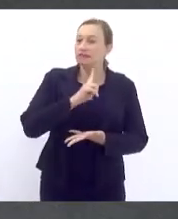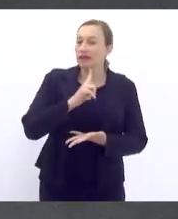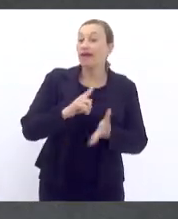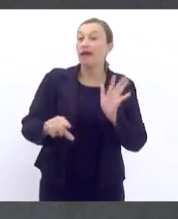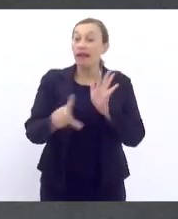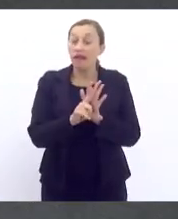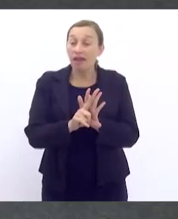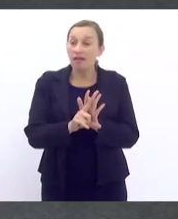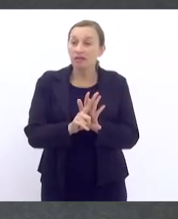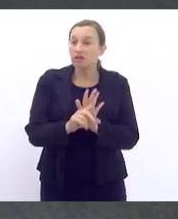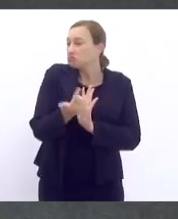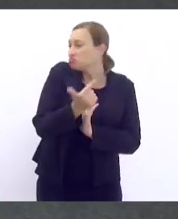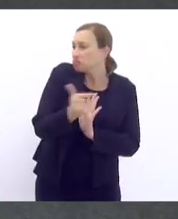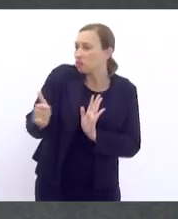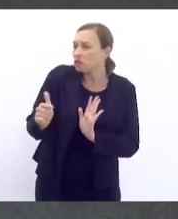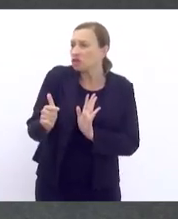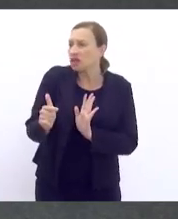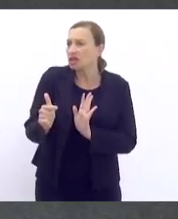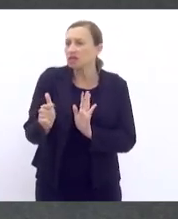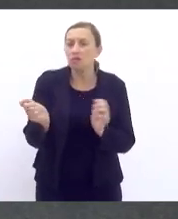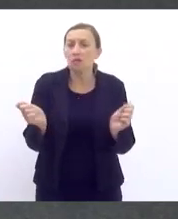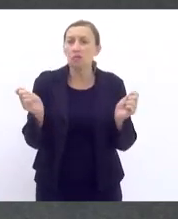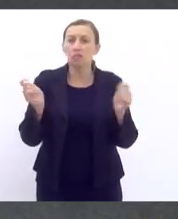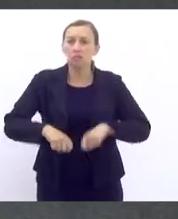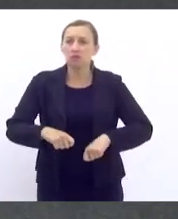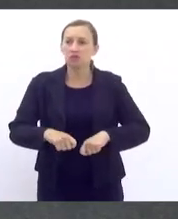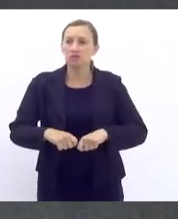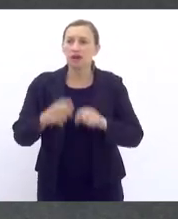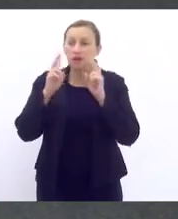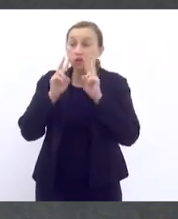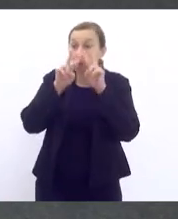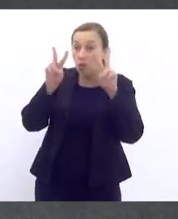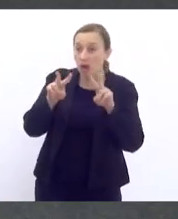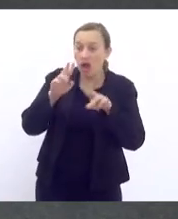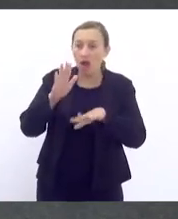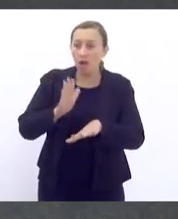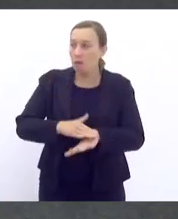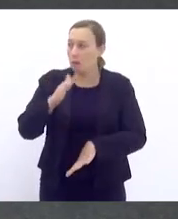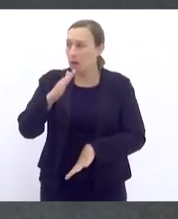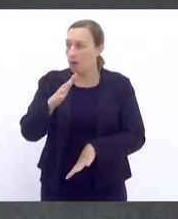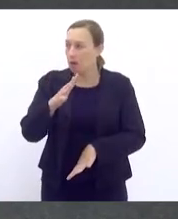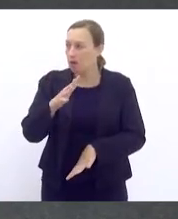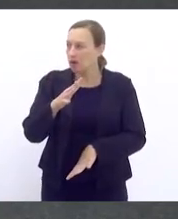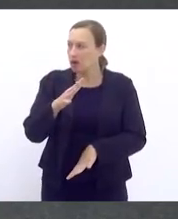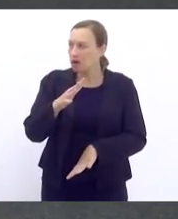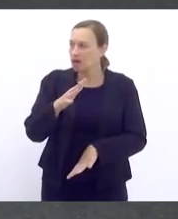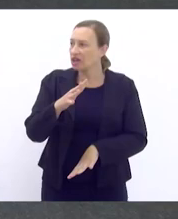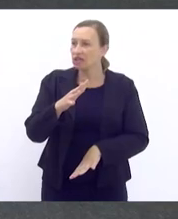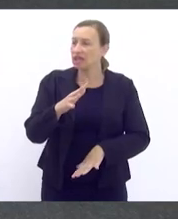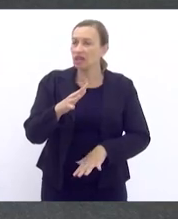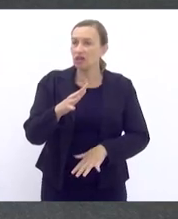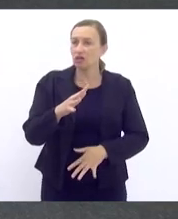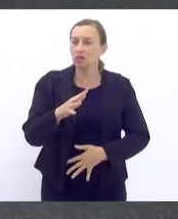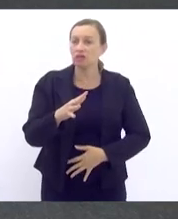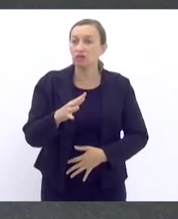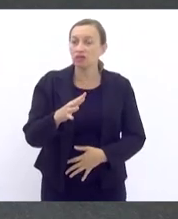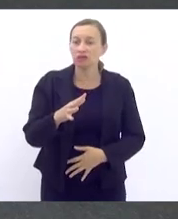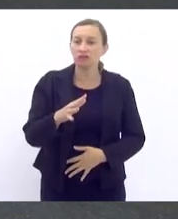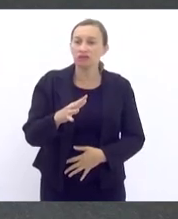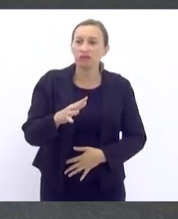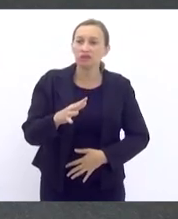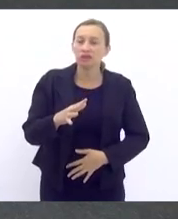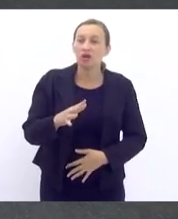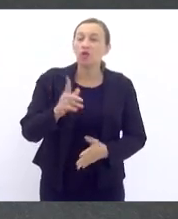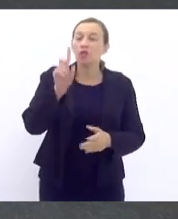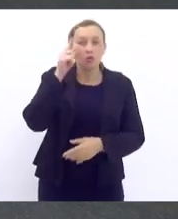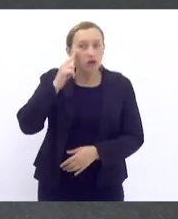e a gente não tem a possibilidade e o olhar mais experimentado para que se cumpra. Então, sentido, ter uma